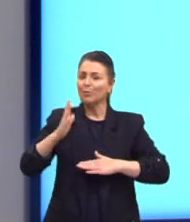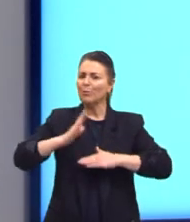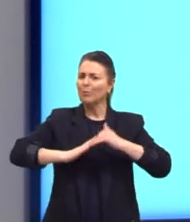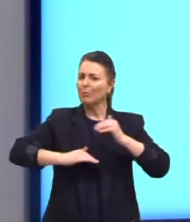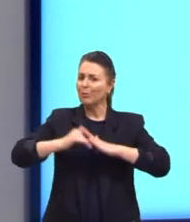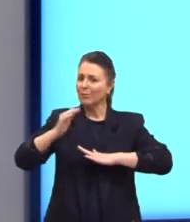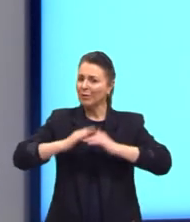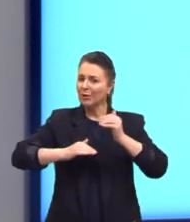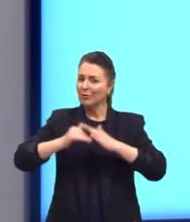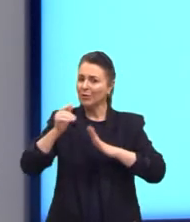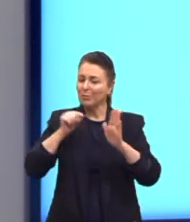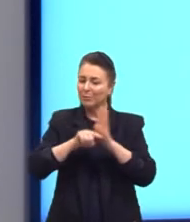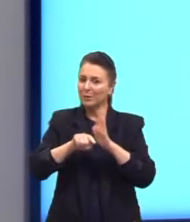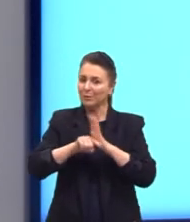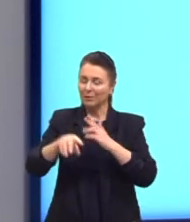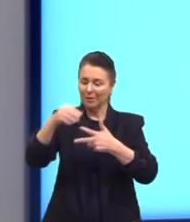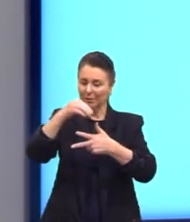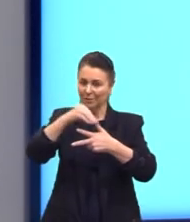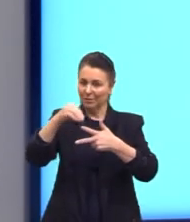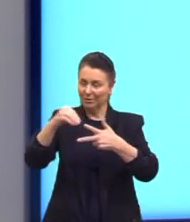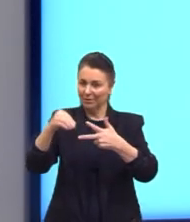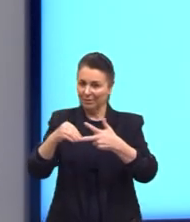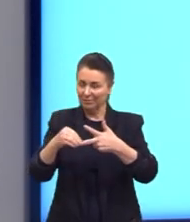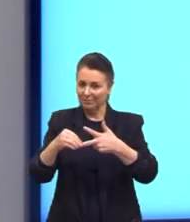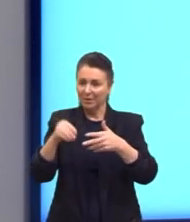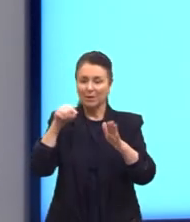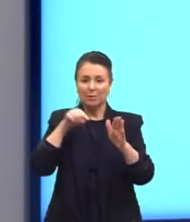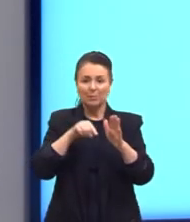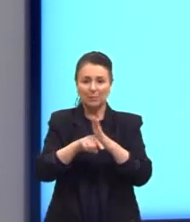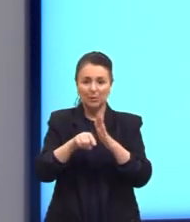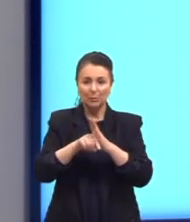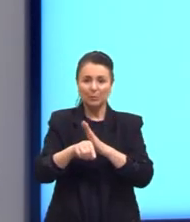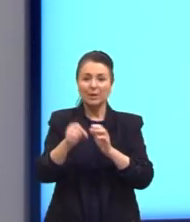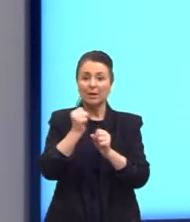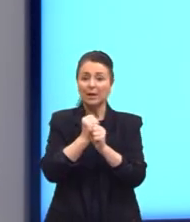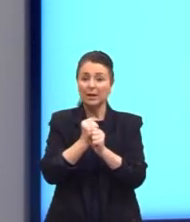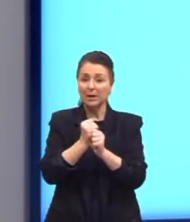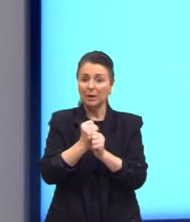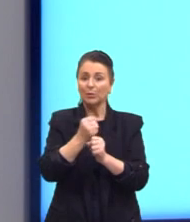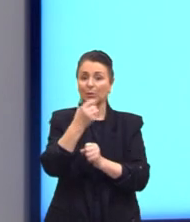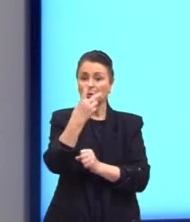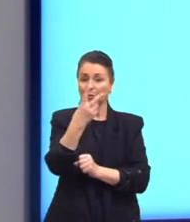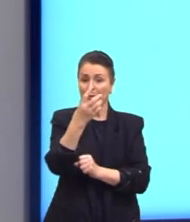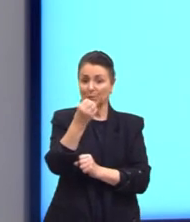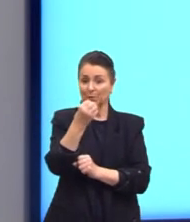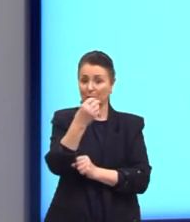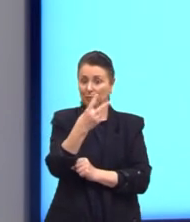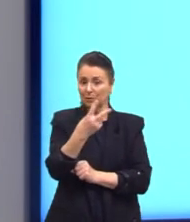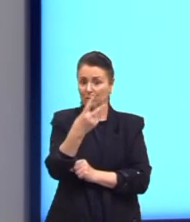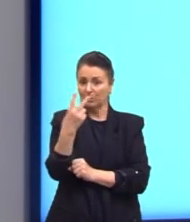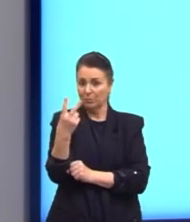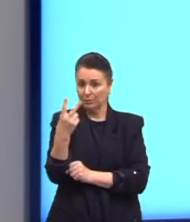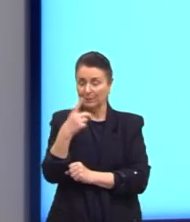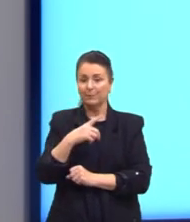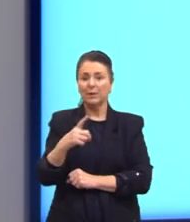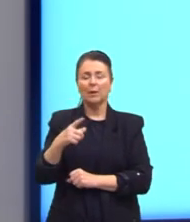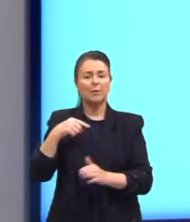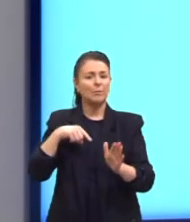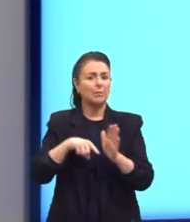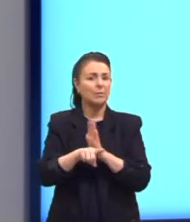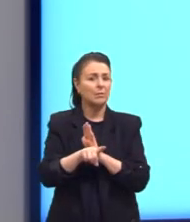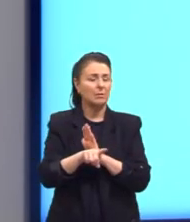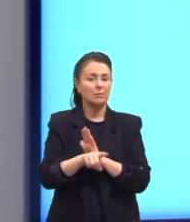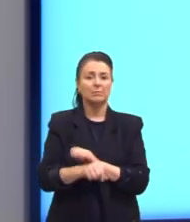questão para a gente praticar um pouco, né? Uma questão do Enem de 2022. E a questão diz o seguinte,